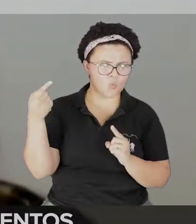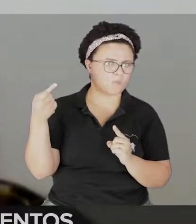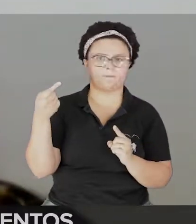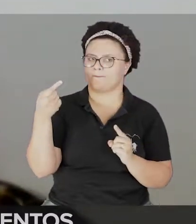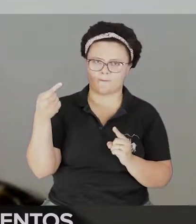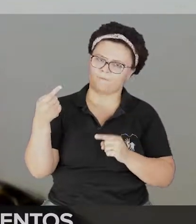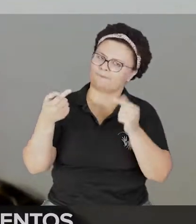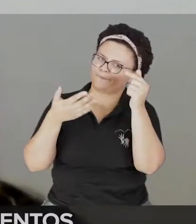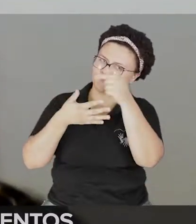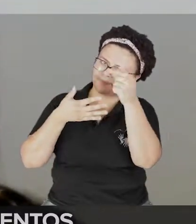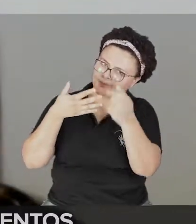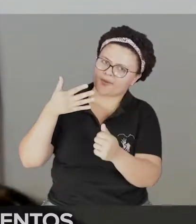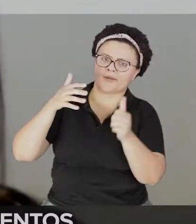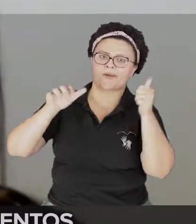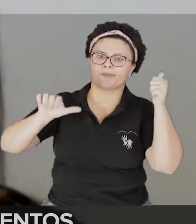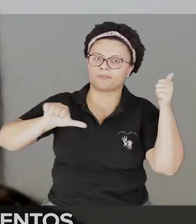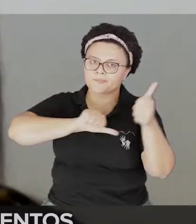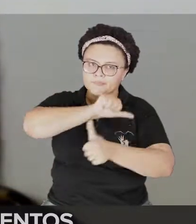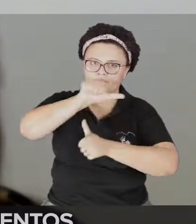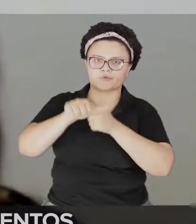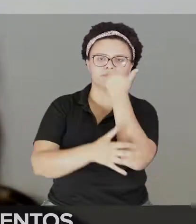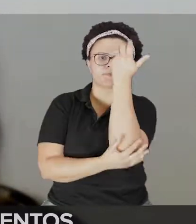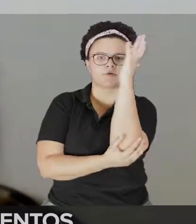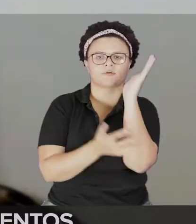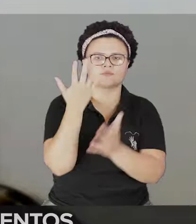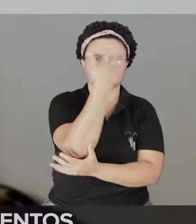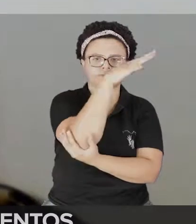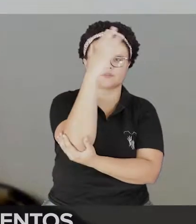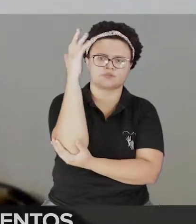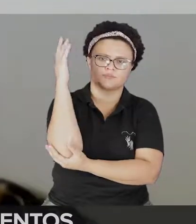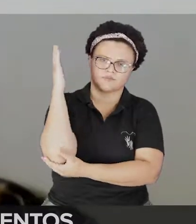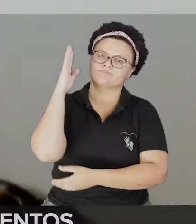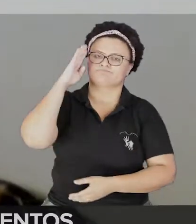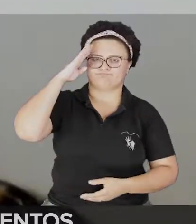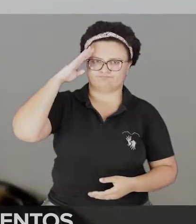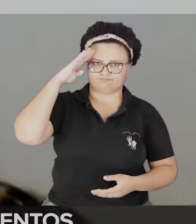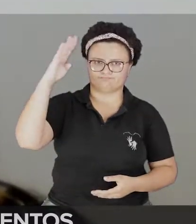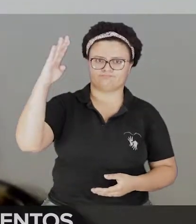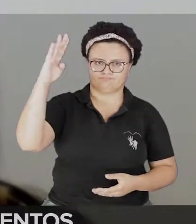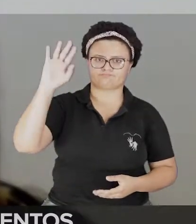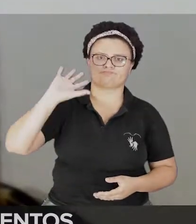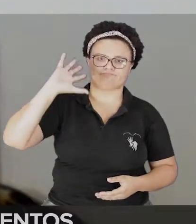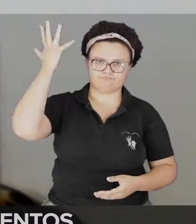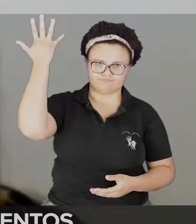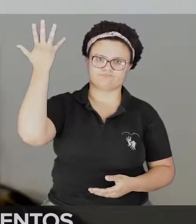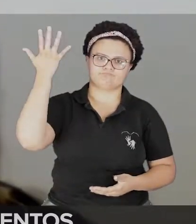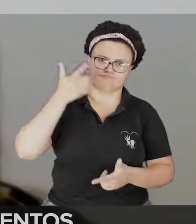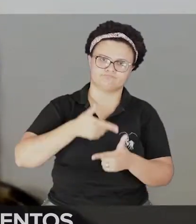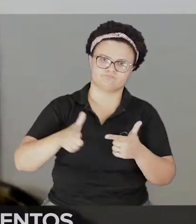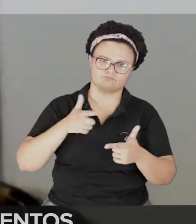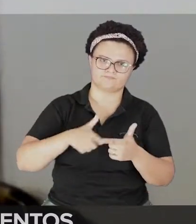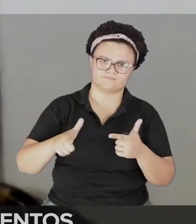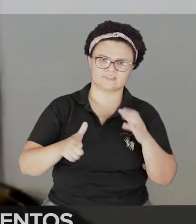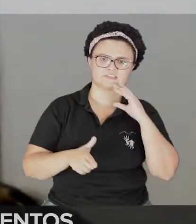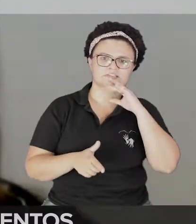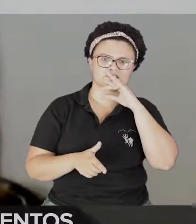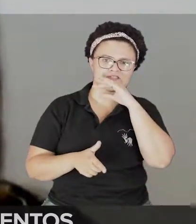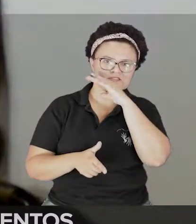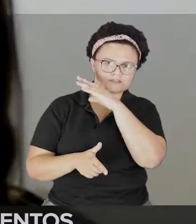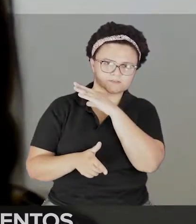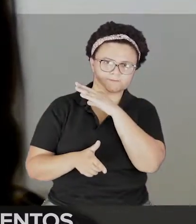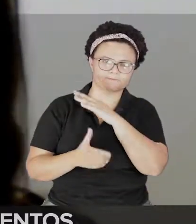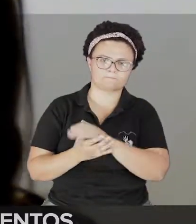primeiramente, a modificação da vegetação seria o principal causador dessa modificação, desse aumento da temperatura.